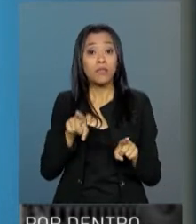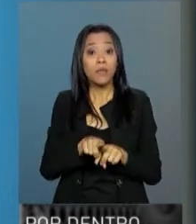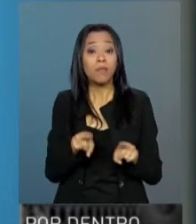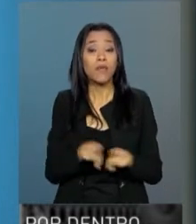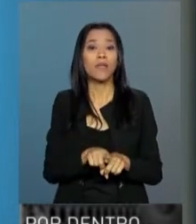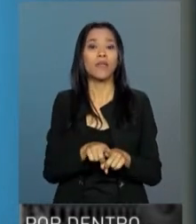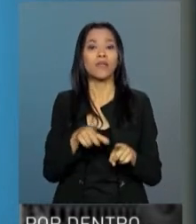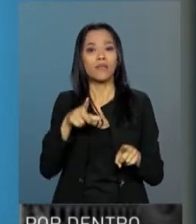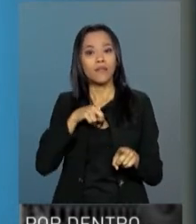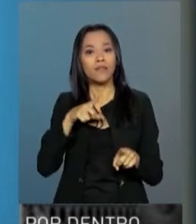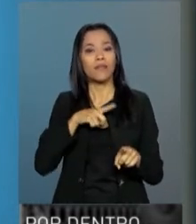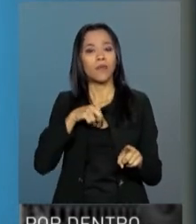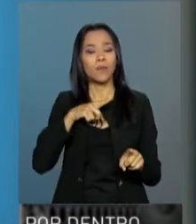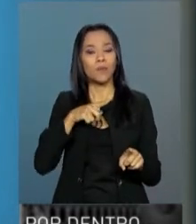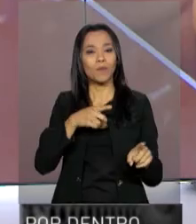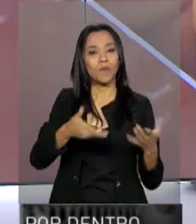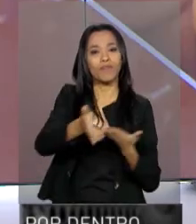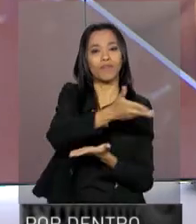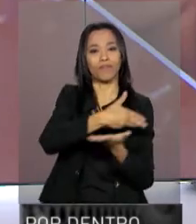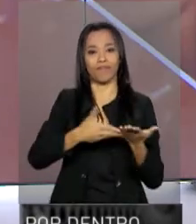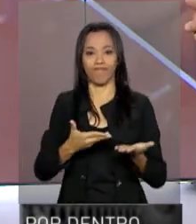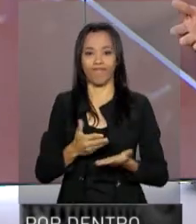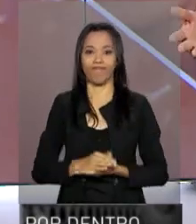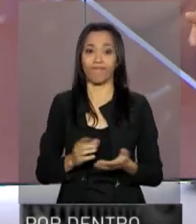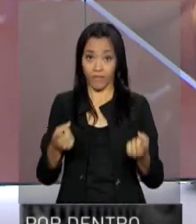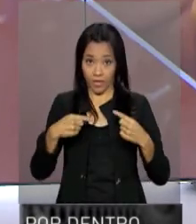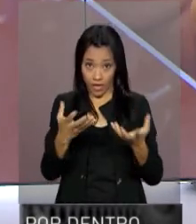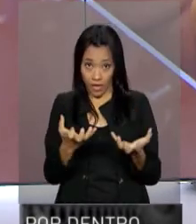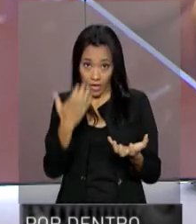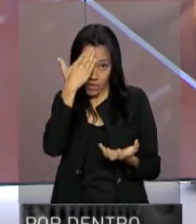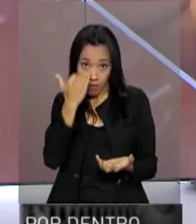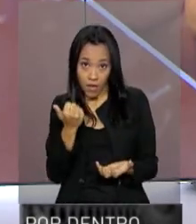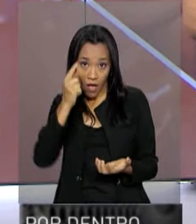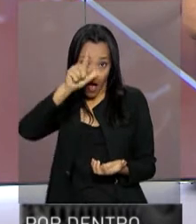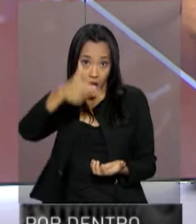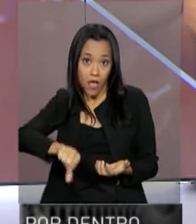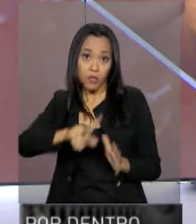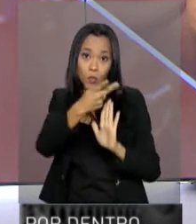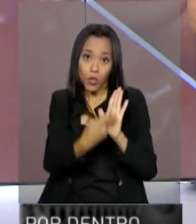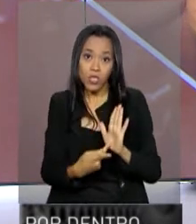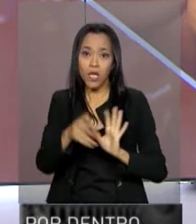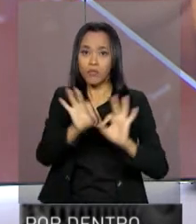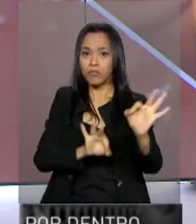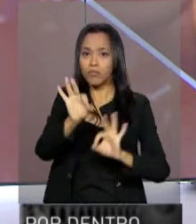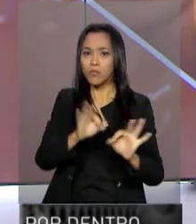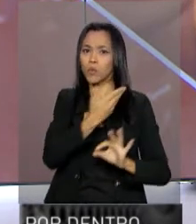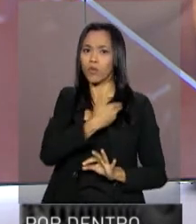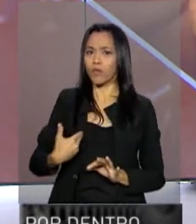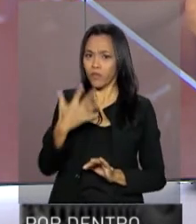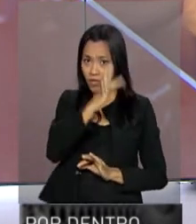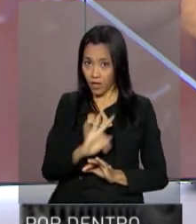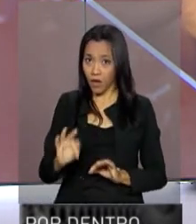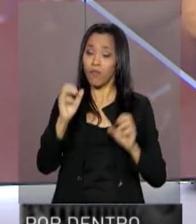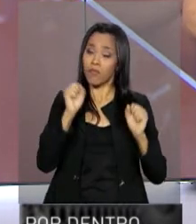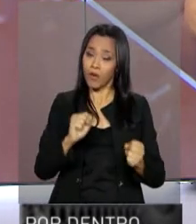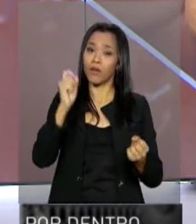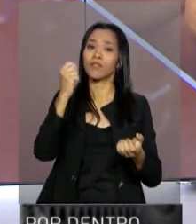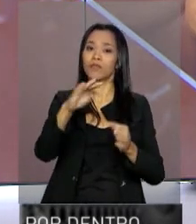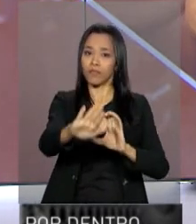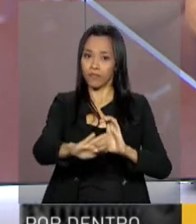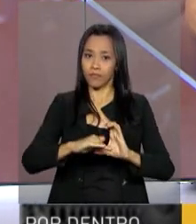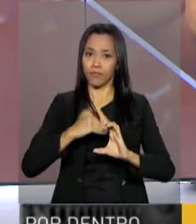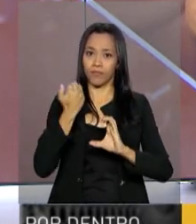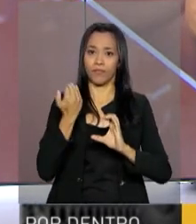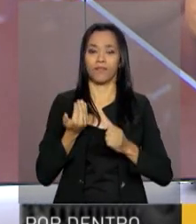com o beneficiário final. Quer saber mais sobre algum projeto ou ação do governo federal? Então escreva para a gente, anote aí